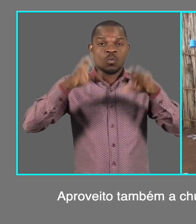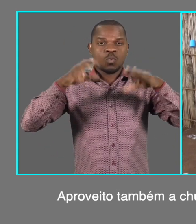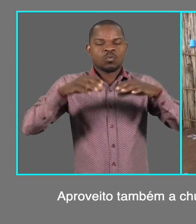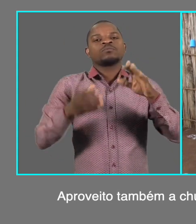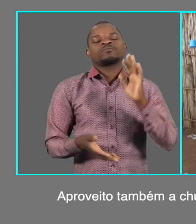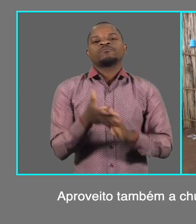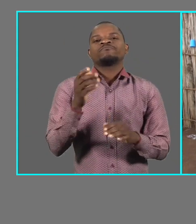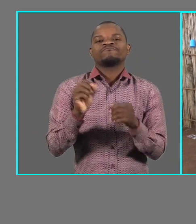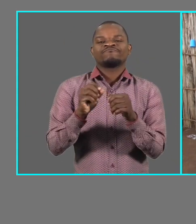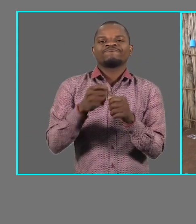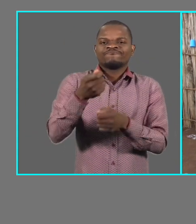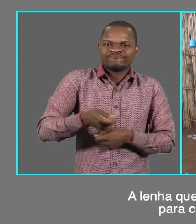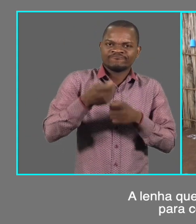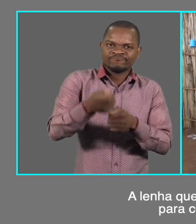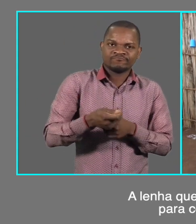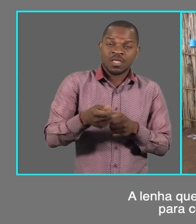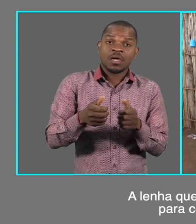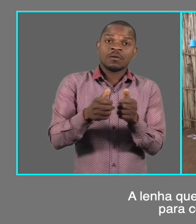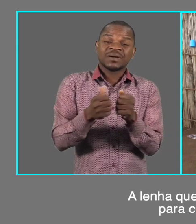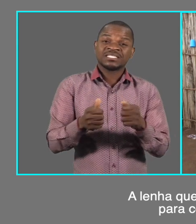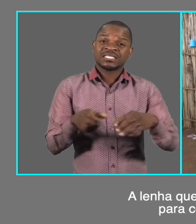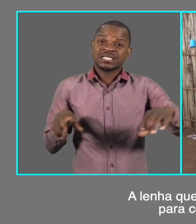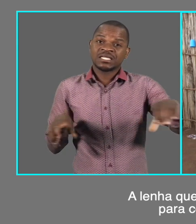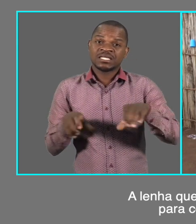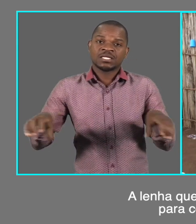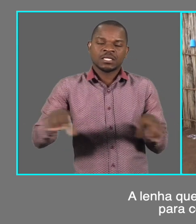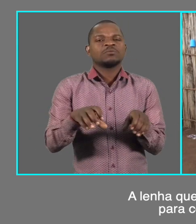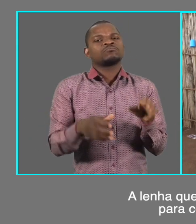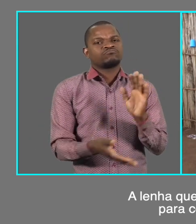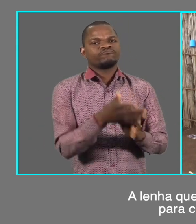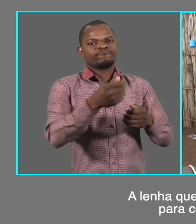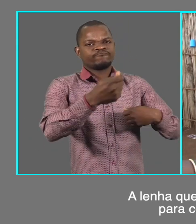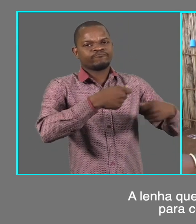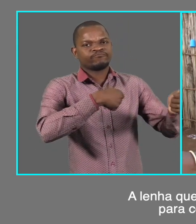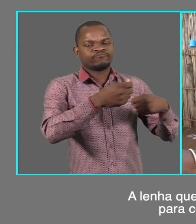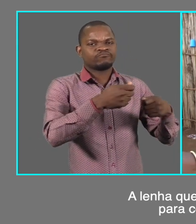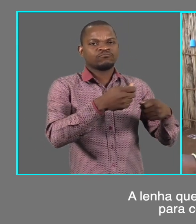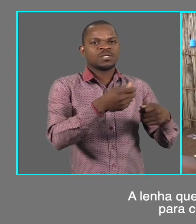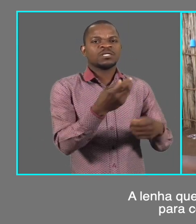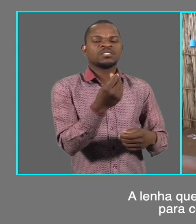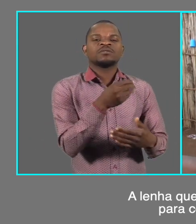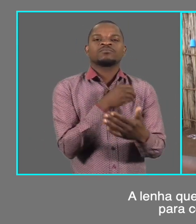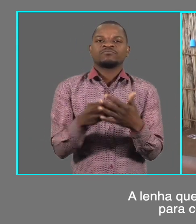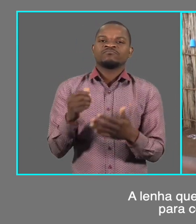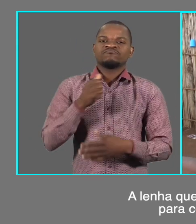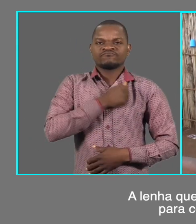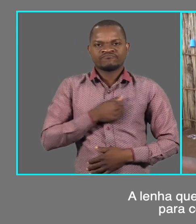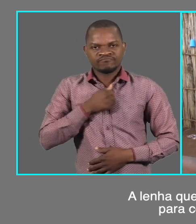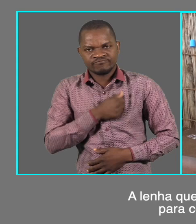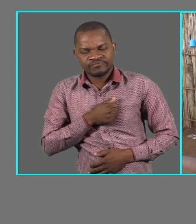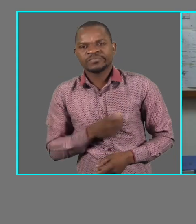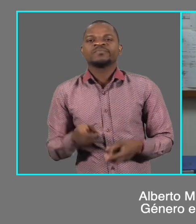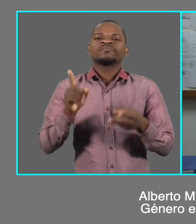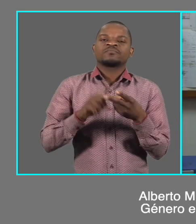uma pequena machamba. A lenha que consigo amonto vendo-a para poder comprar sabão e